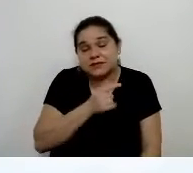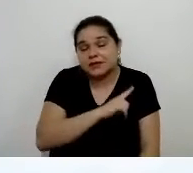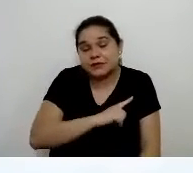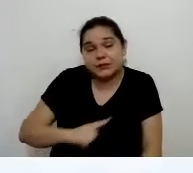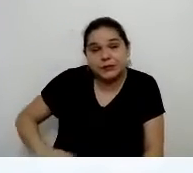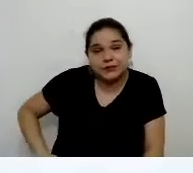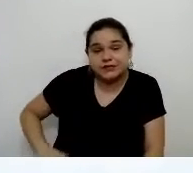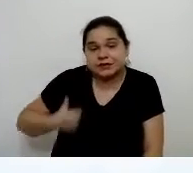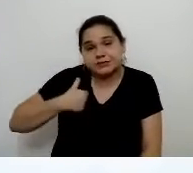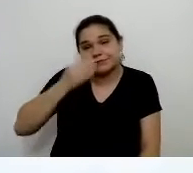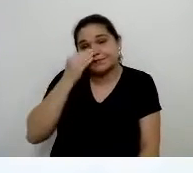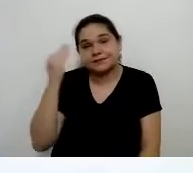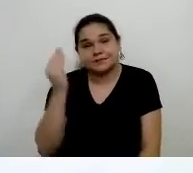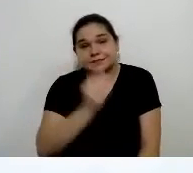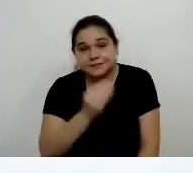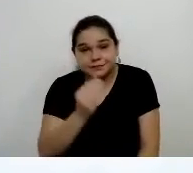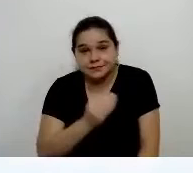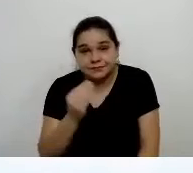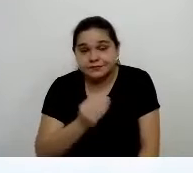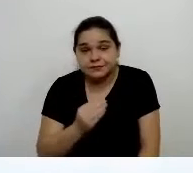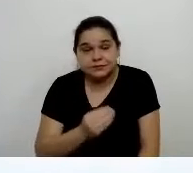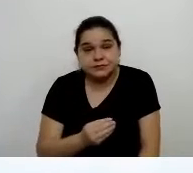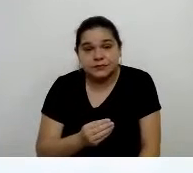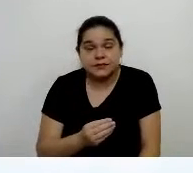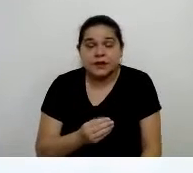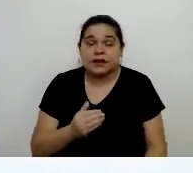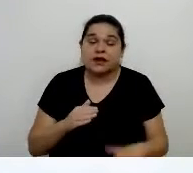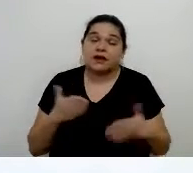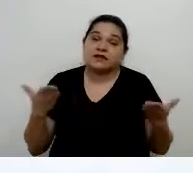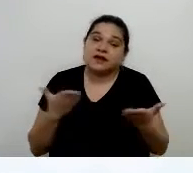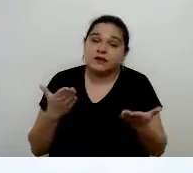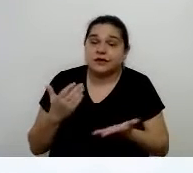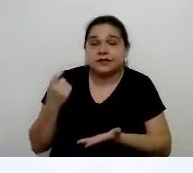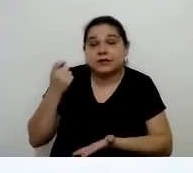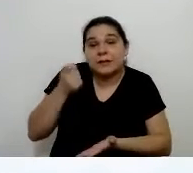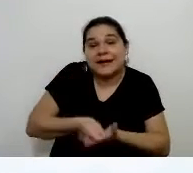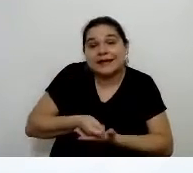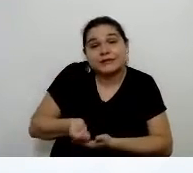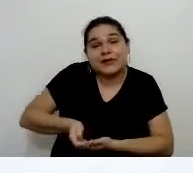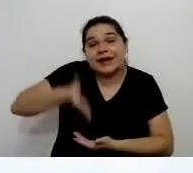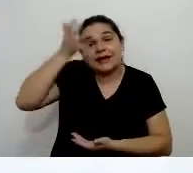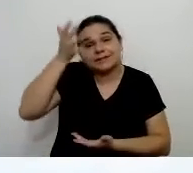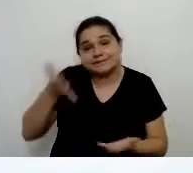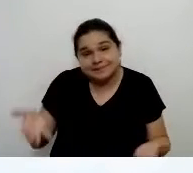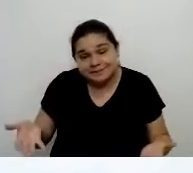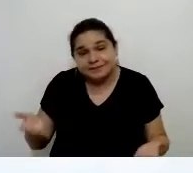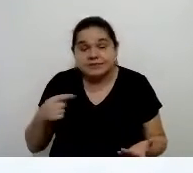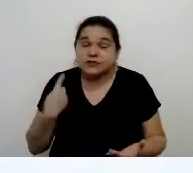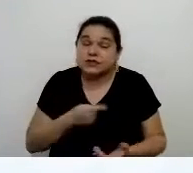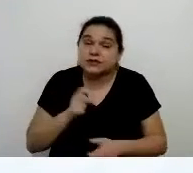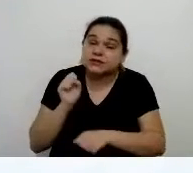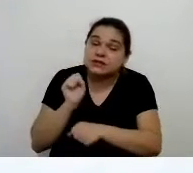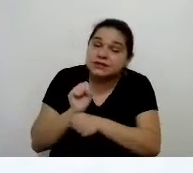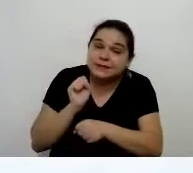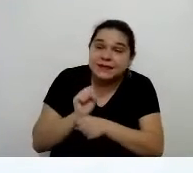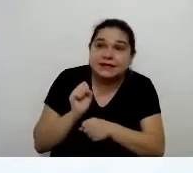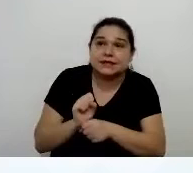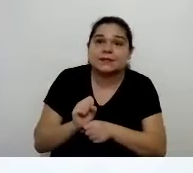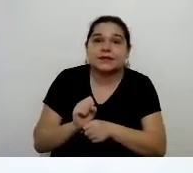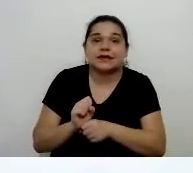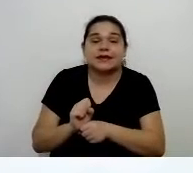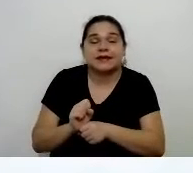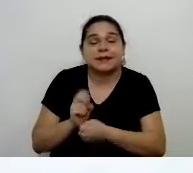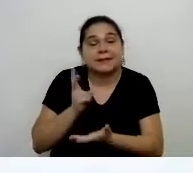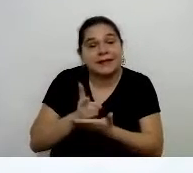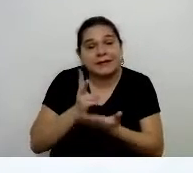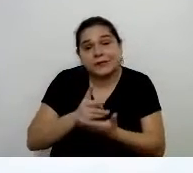questão da expectativa positiva e aí nós estamos pagando um preço muito caro para isso, mas esperamos que, apesar do presidente que